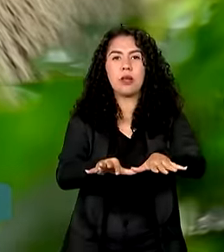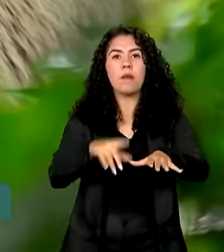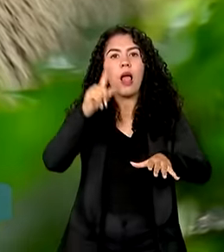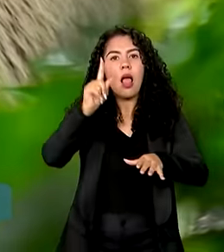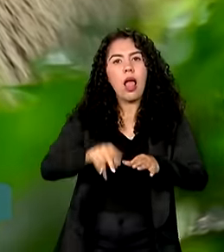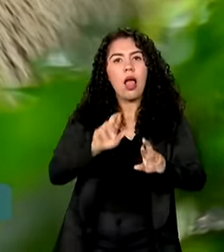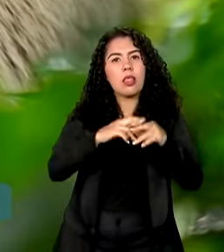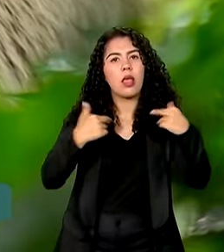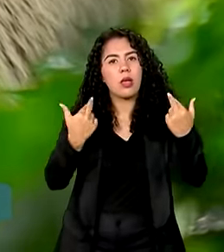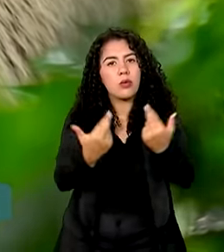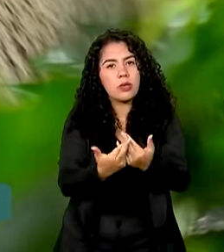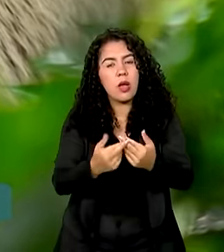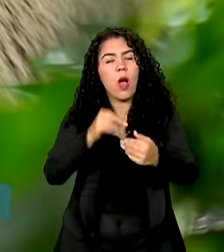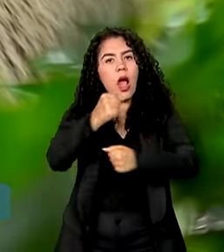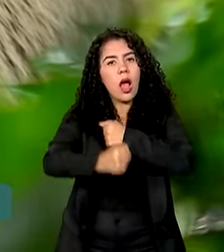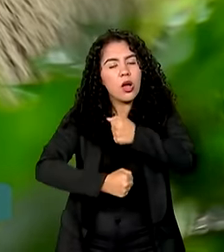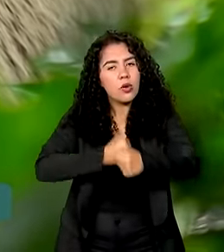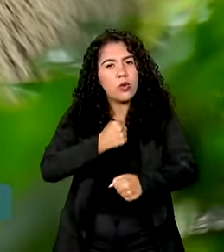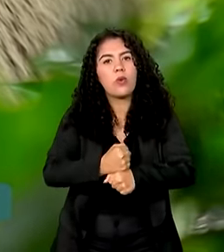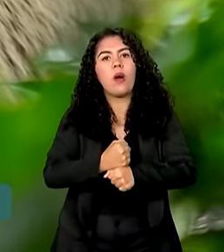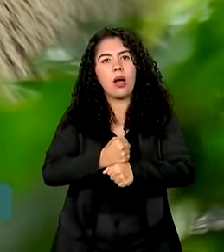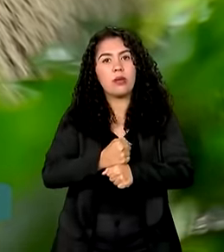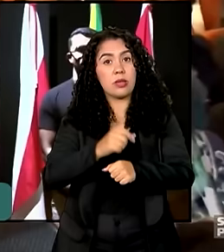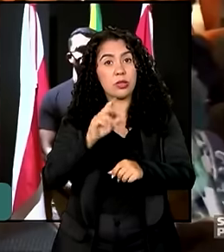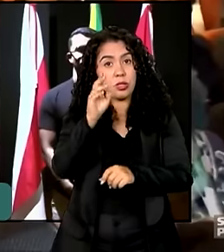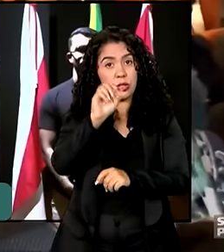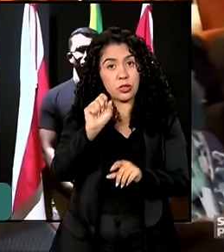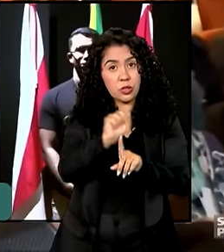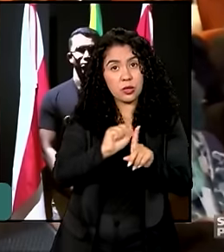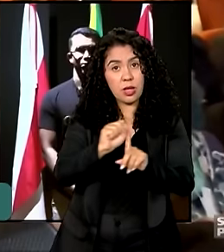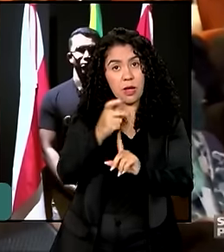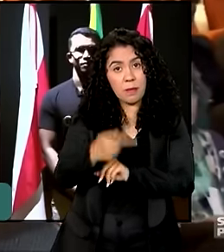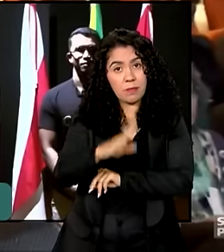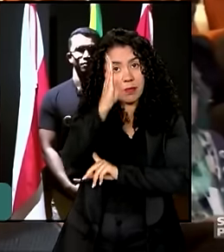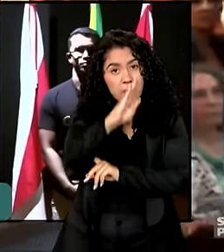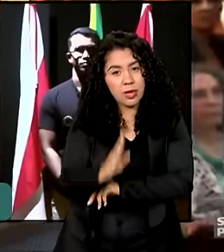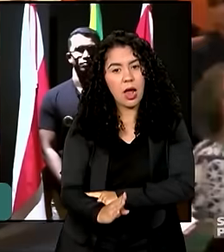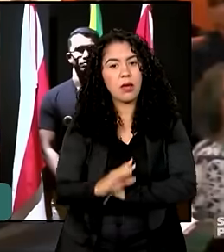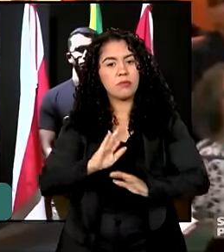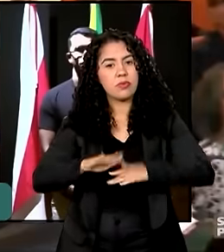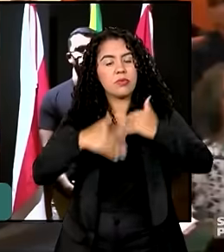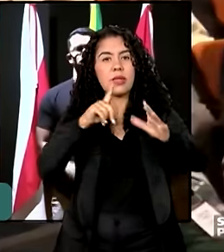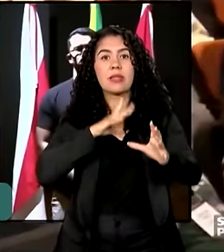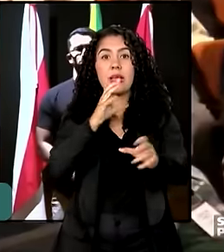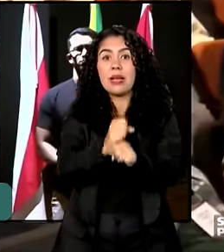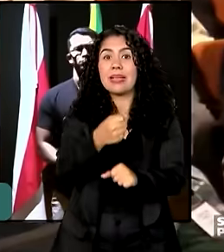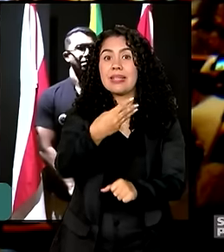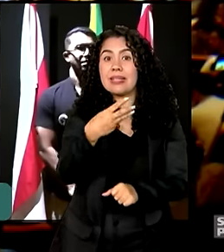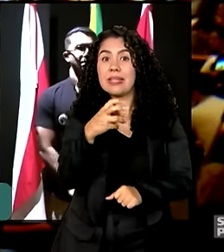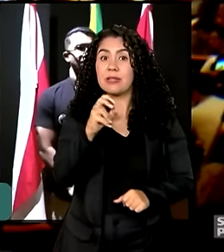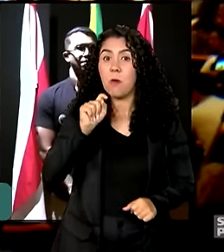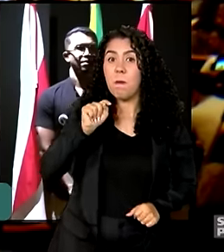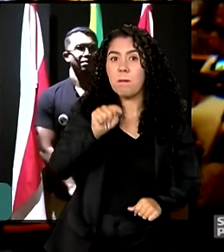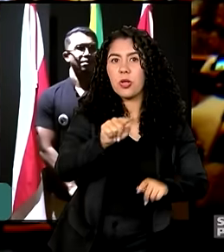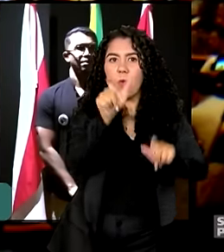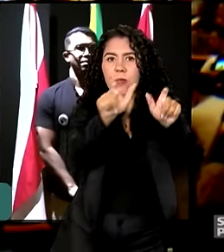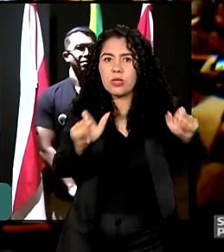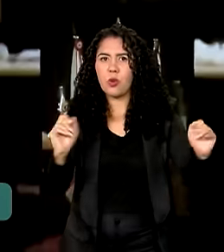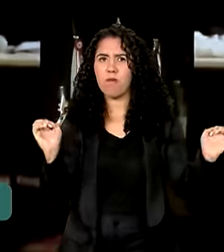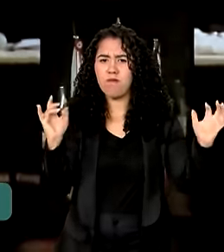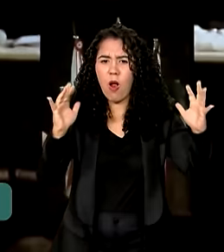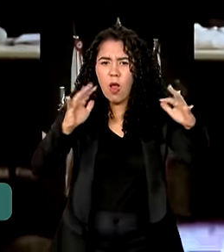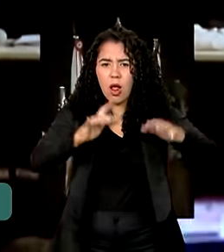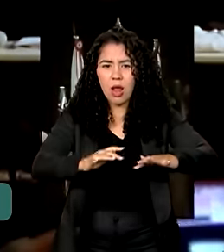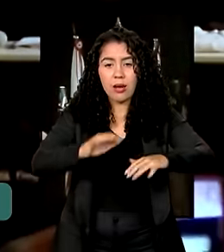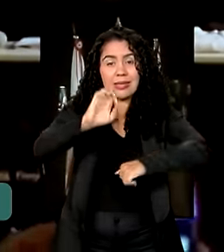Anual da Sociedade Brasileira para o Progresso da Ciência. O evento, reuniu mais de 35 mil pessoas em Belém, no Pará,